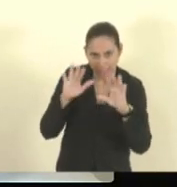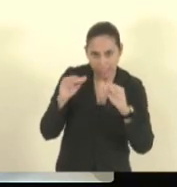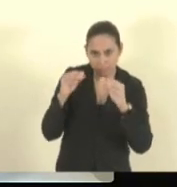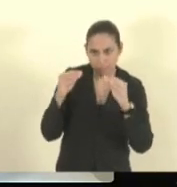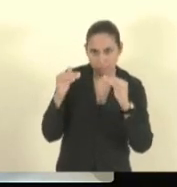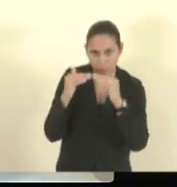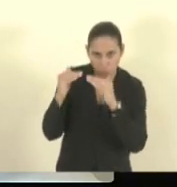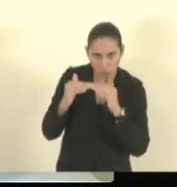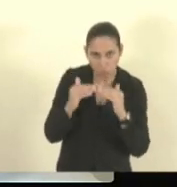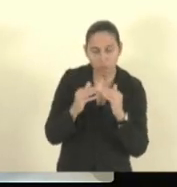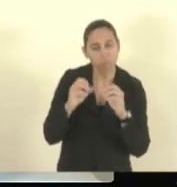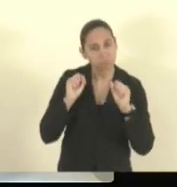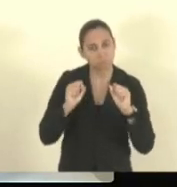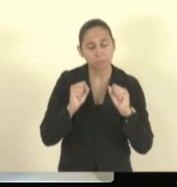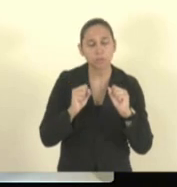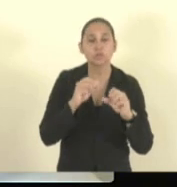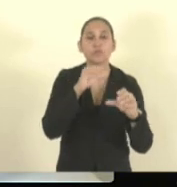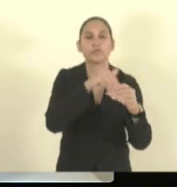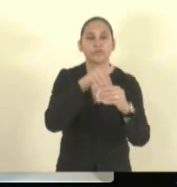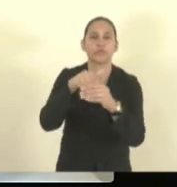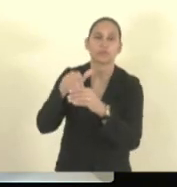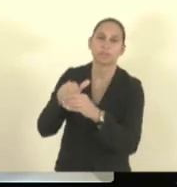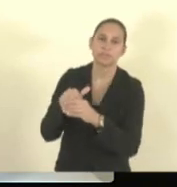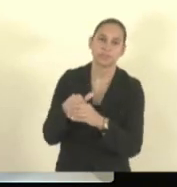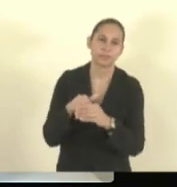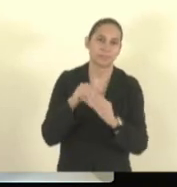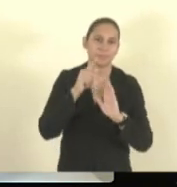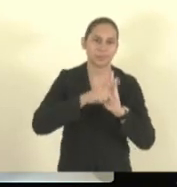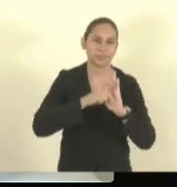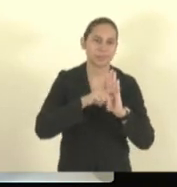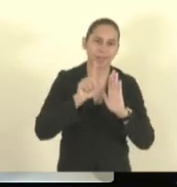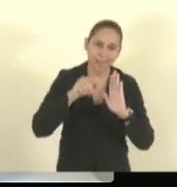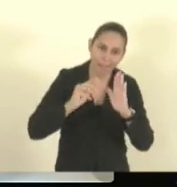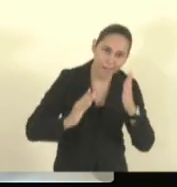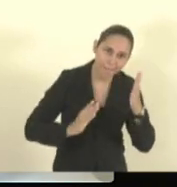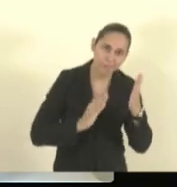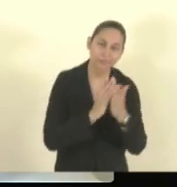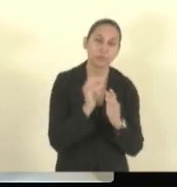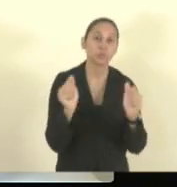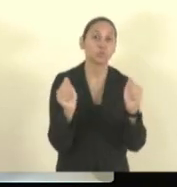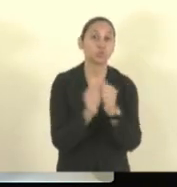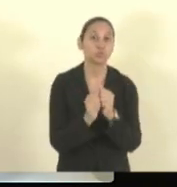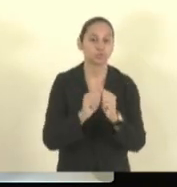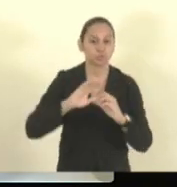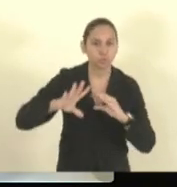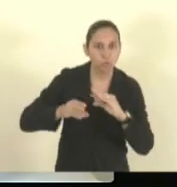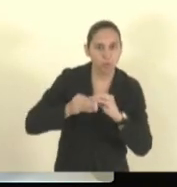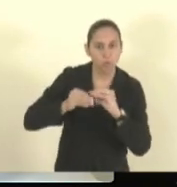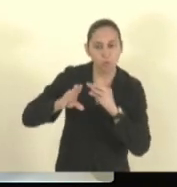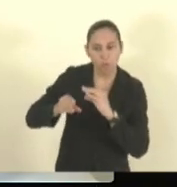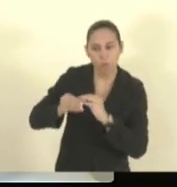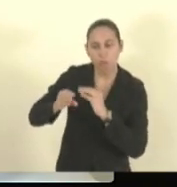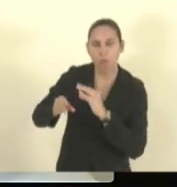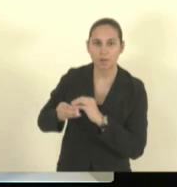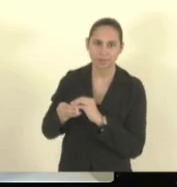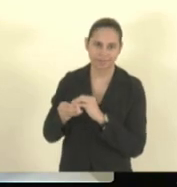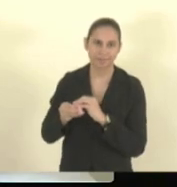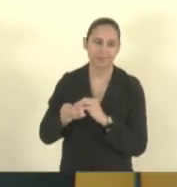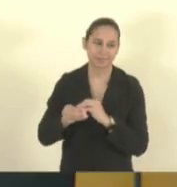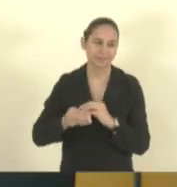colocar em votação o projeto que é pela aprovação com as emendas que eu relatei na nossa última reunião.